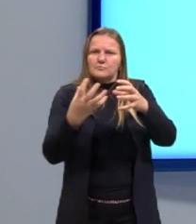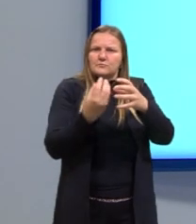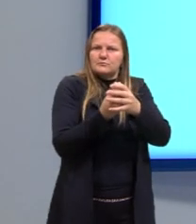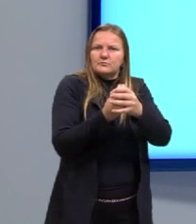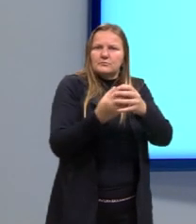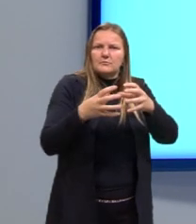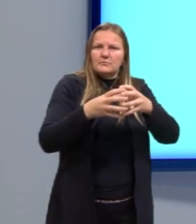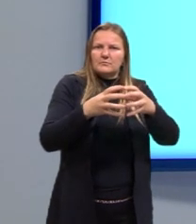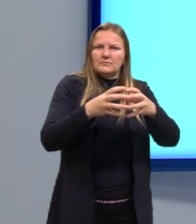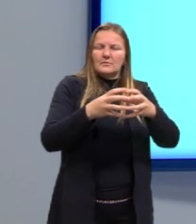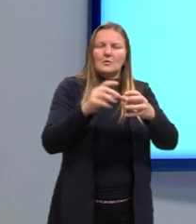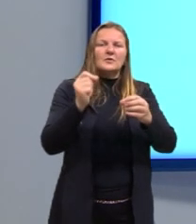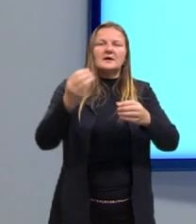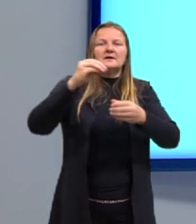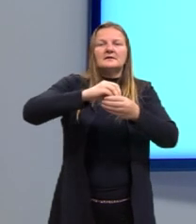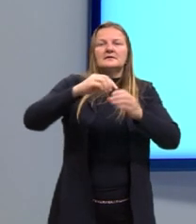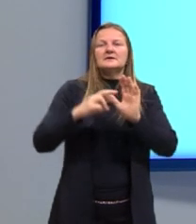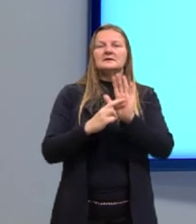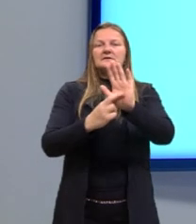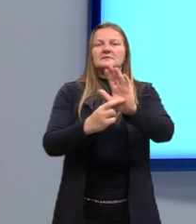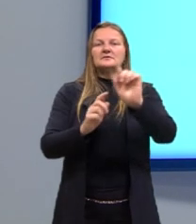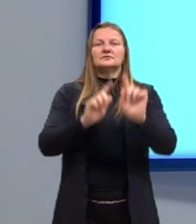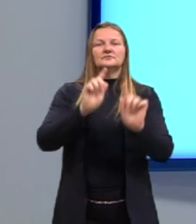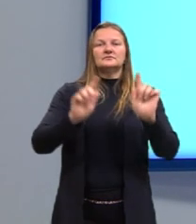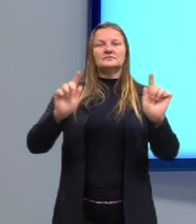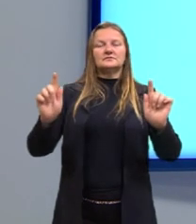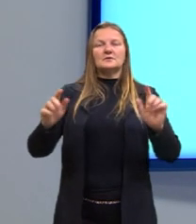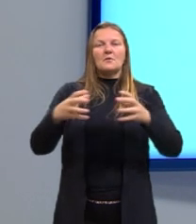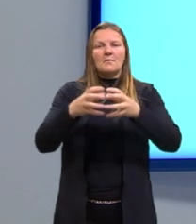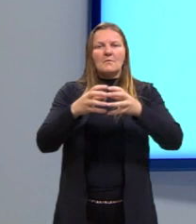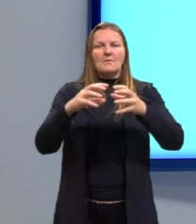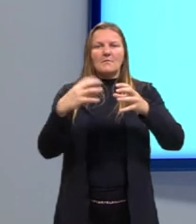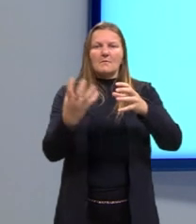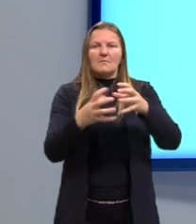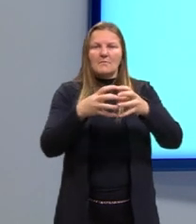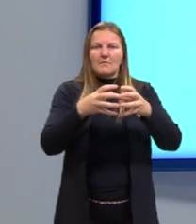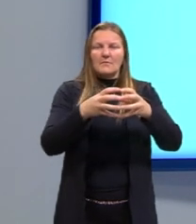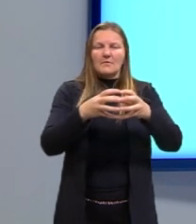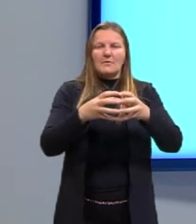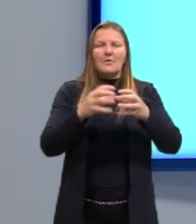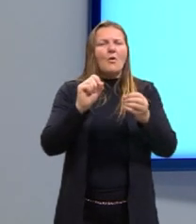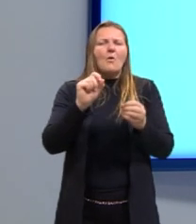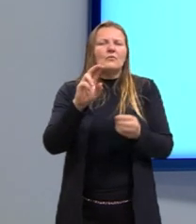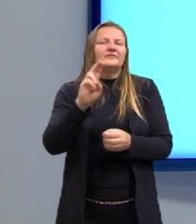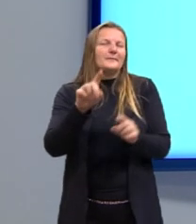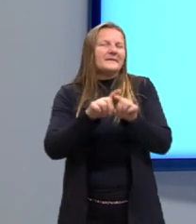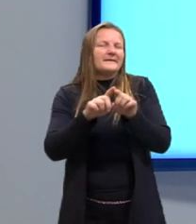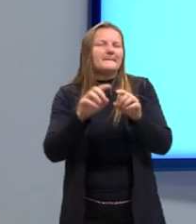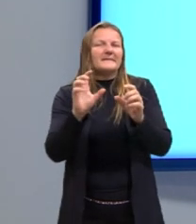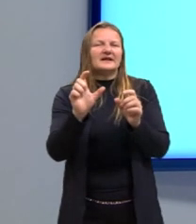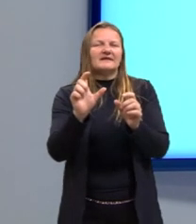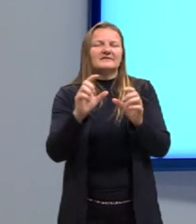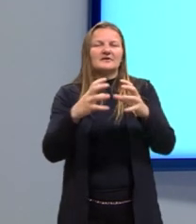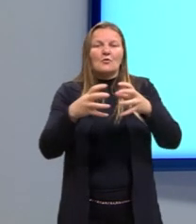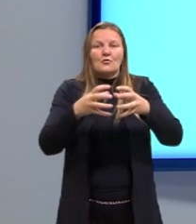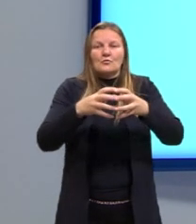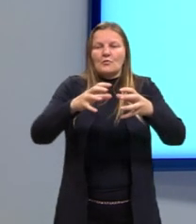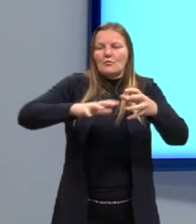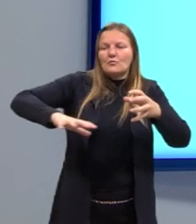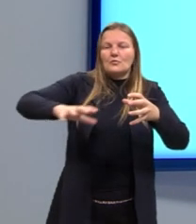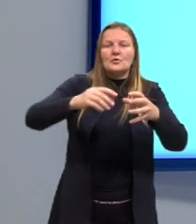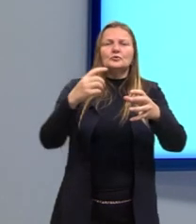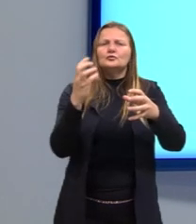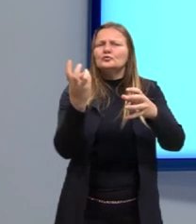dentro da estatística. Nós chamamos de população, ou até de universo, o conjunto de todos os